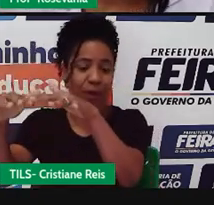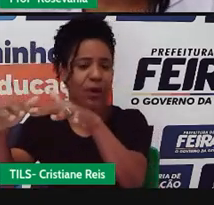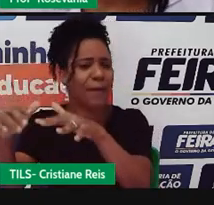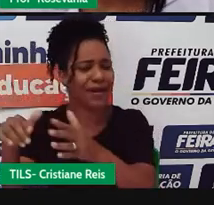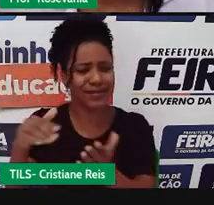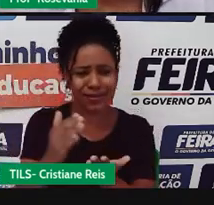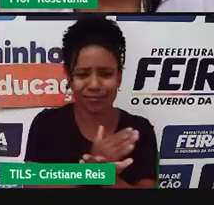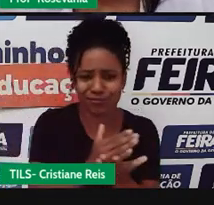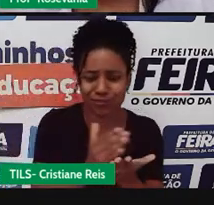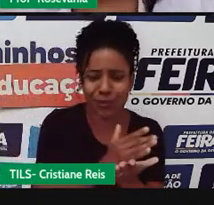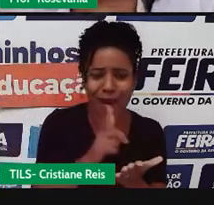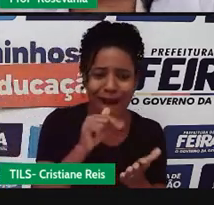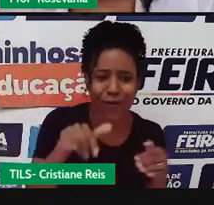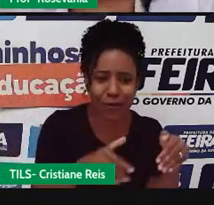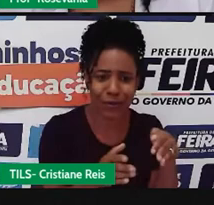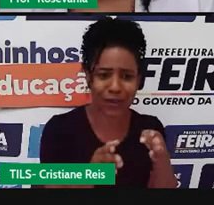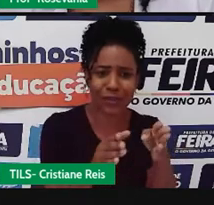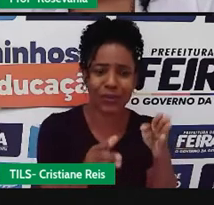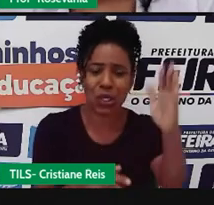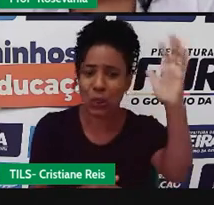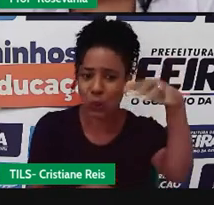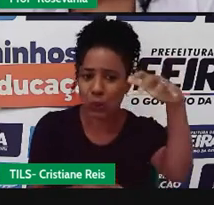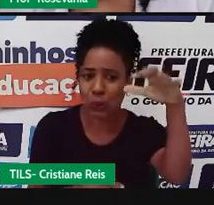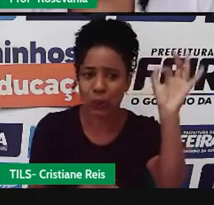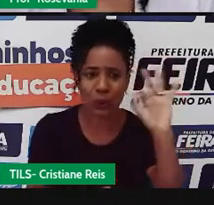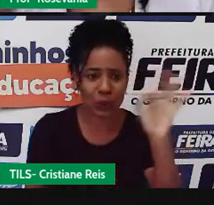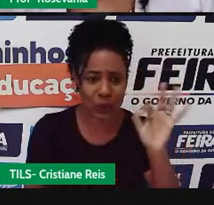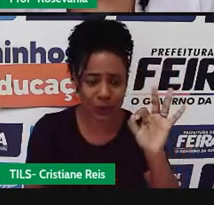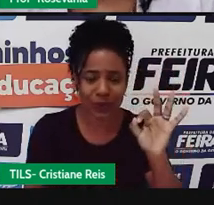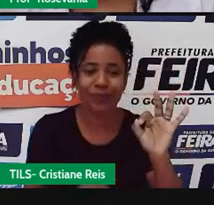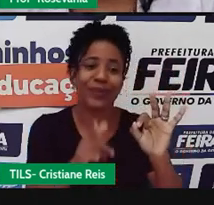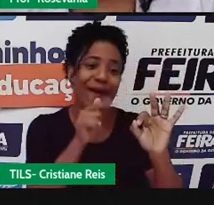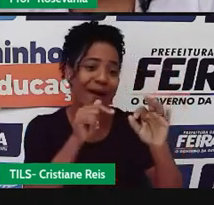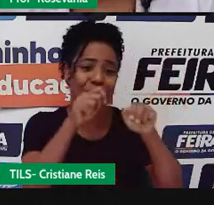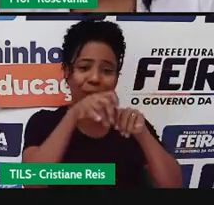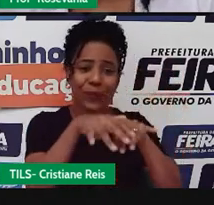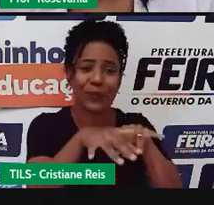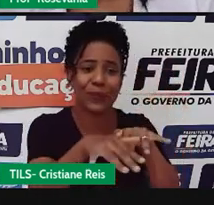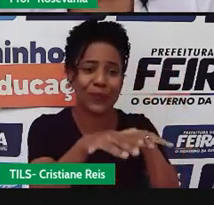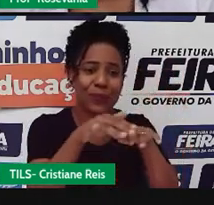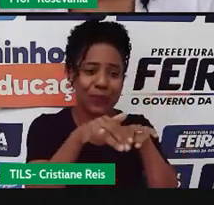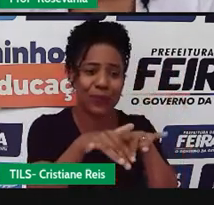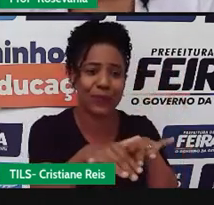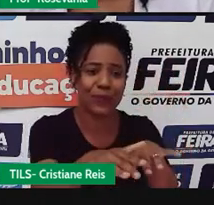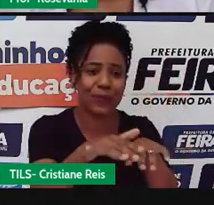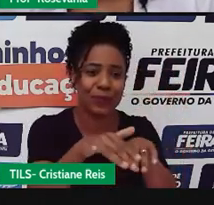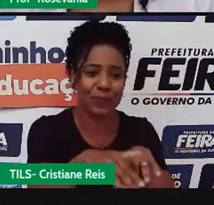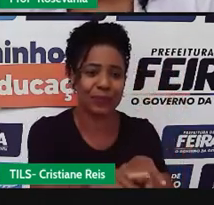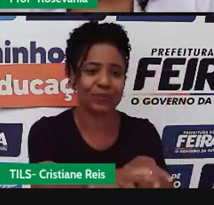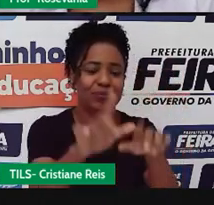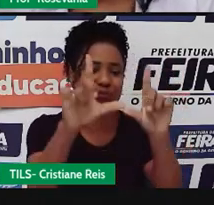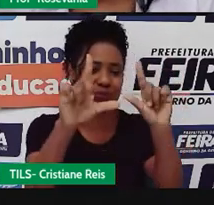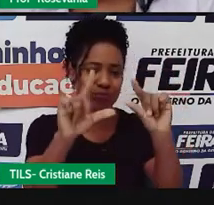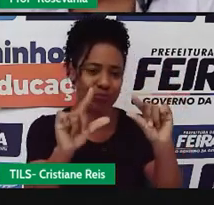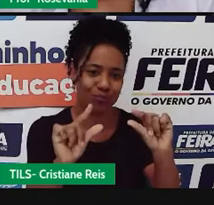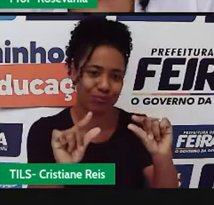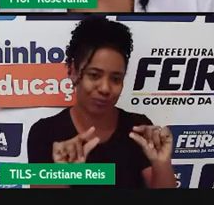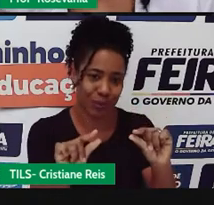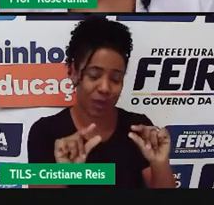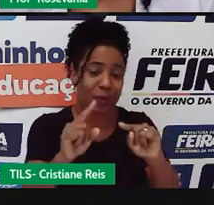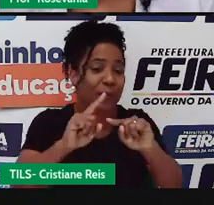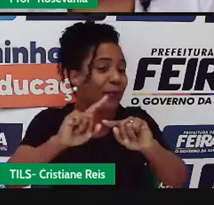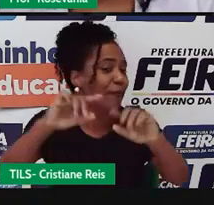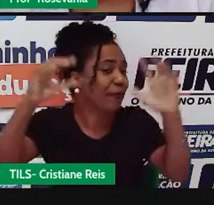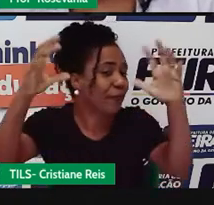fica um tempão sem chover, né, na nascente desse rio, ou nos afluentes desses rios, e aí tem o comprometimento